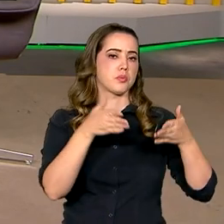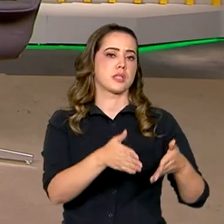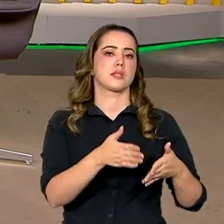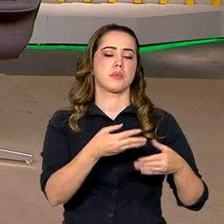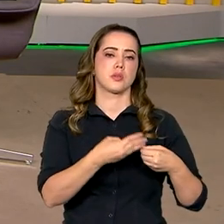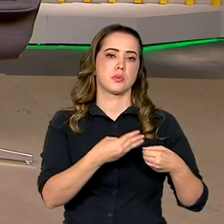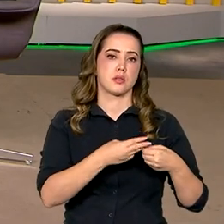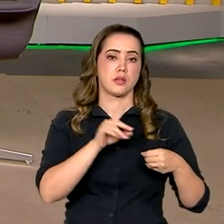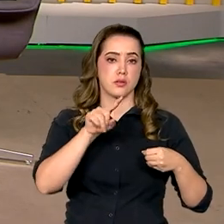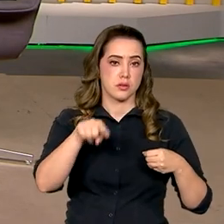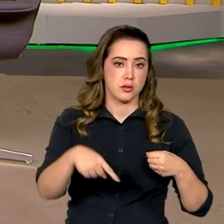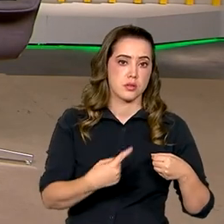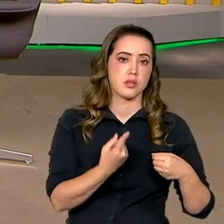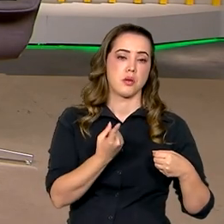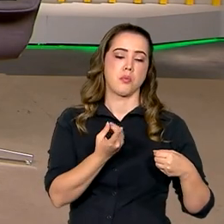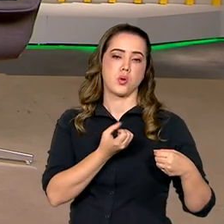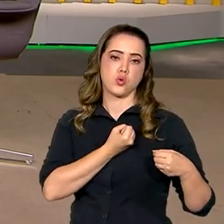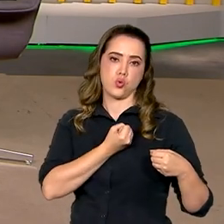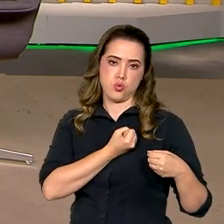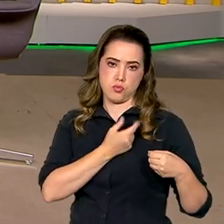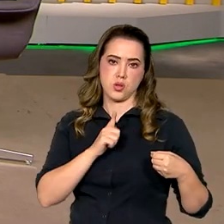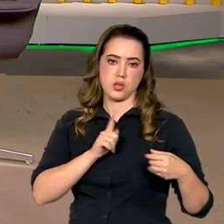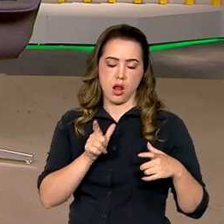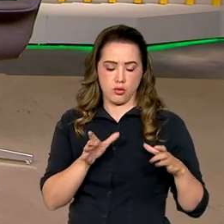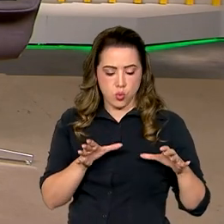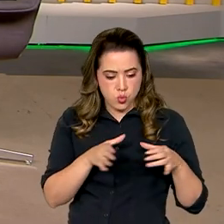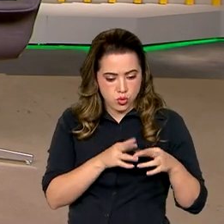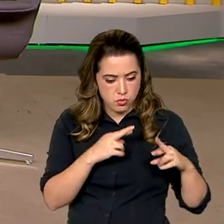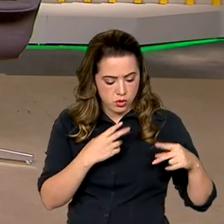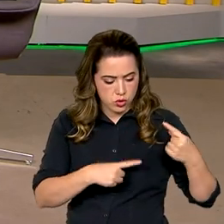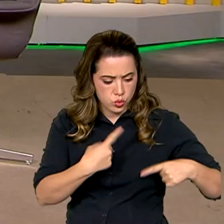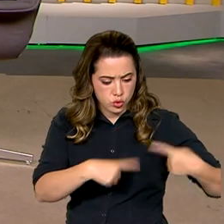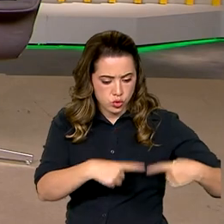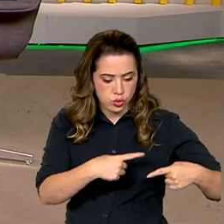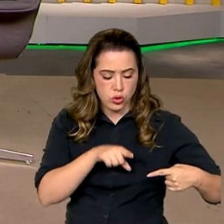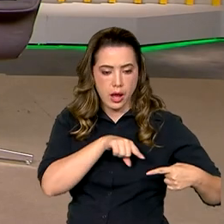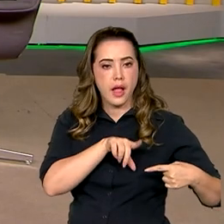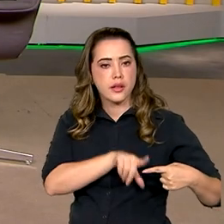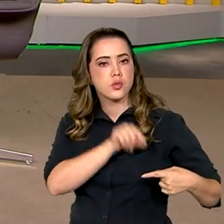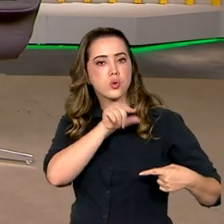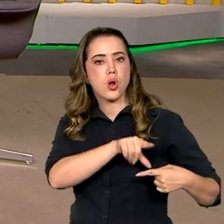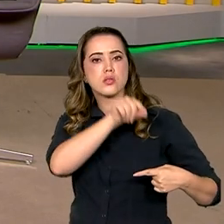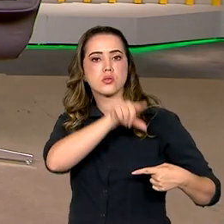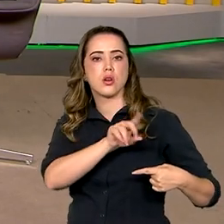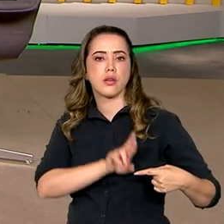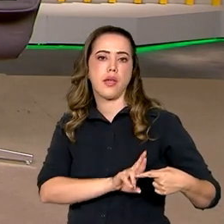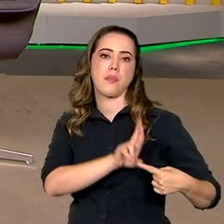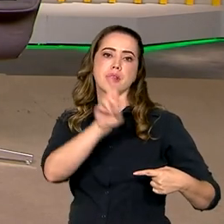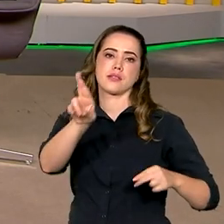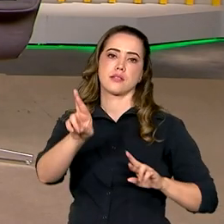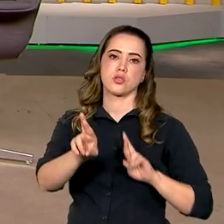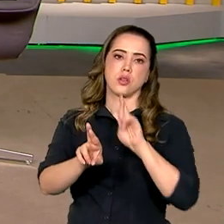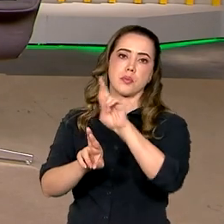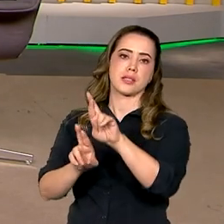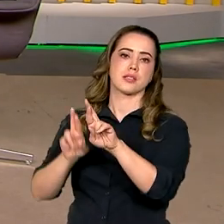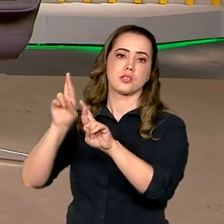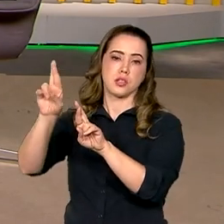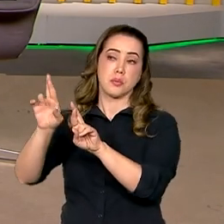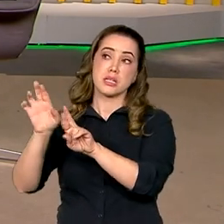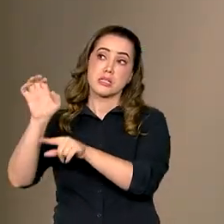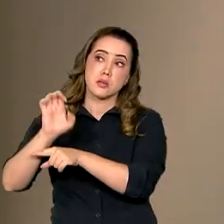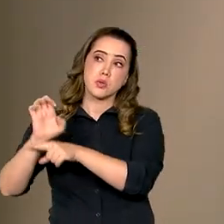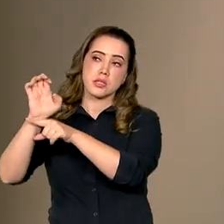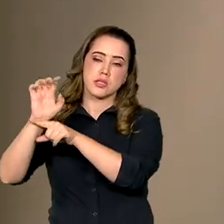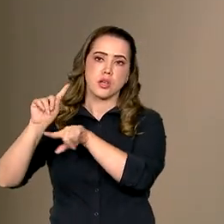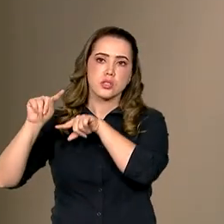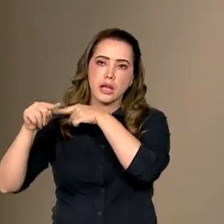partir de um determinado número, aquela conferência municipal indica representantes para os estados que indicam representantes